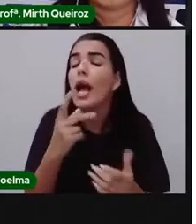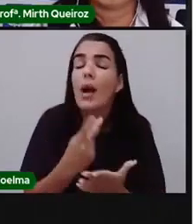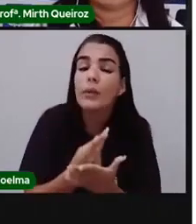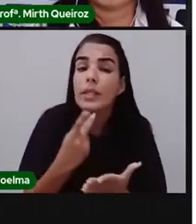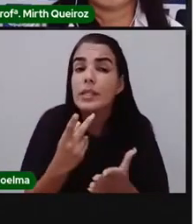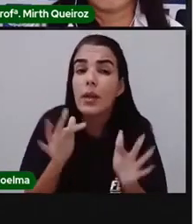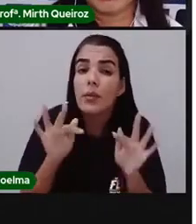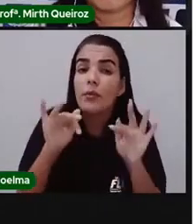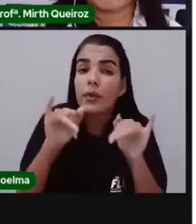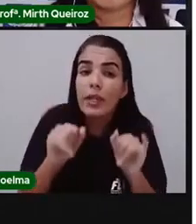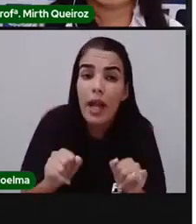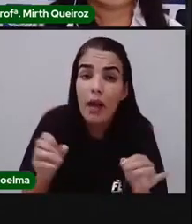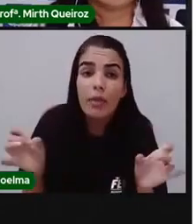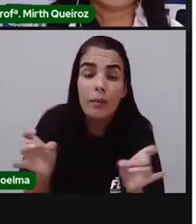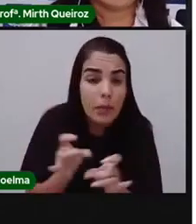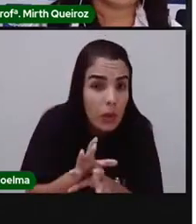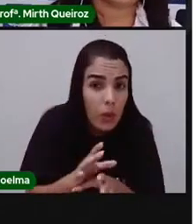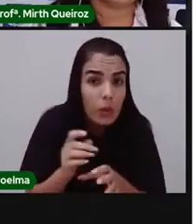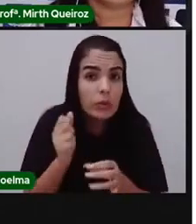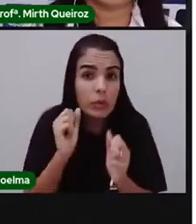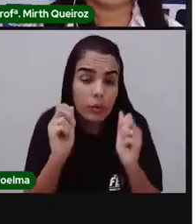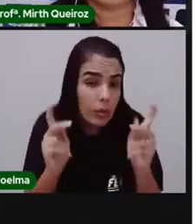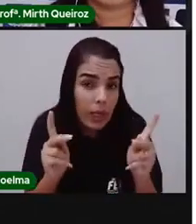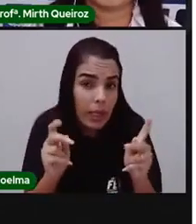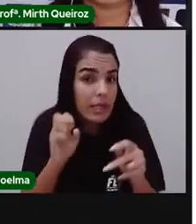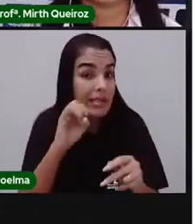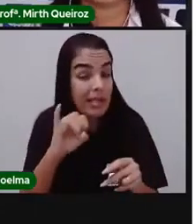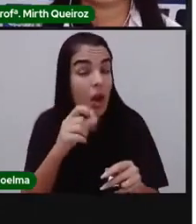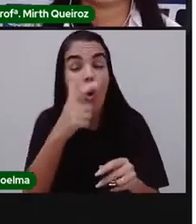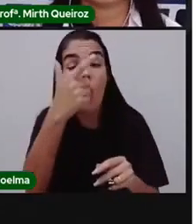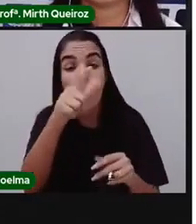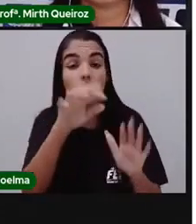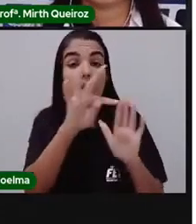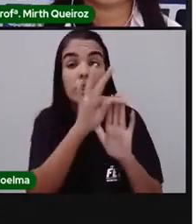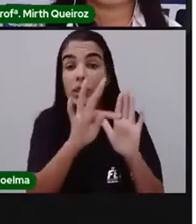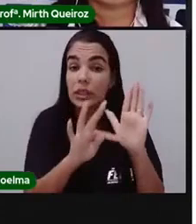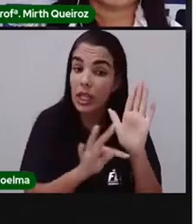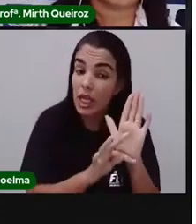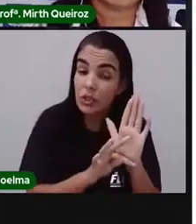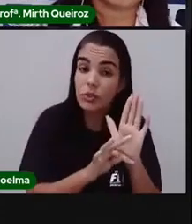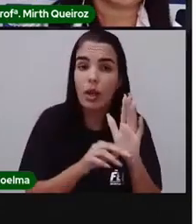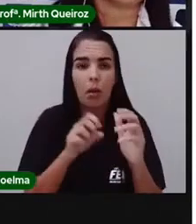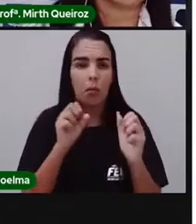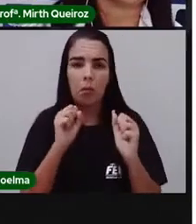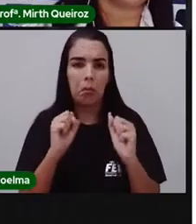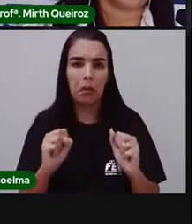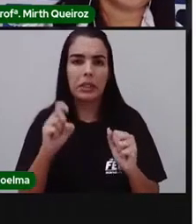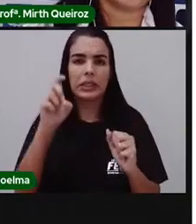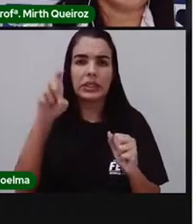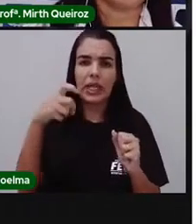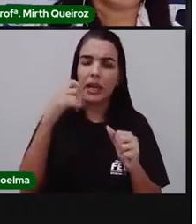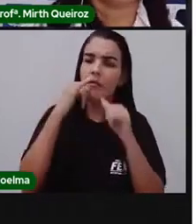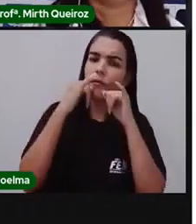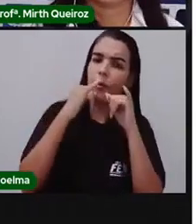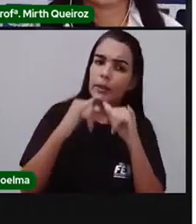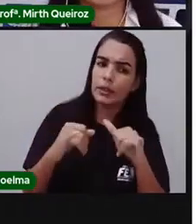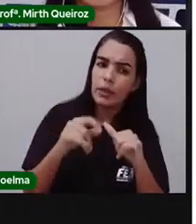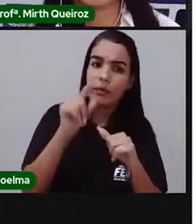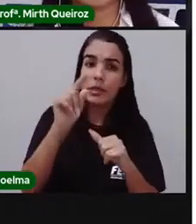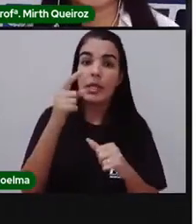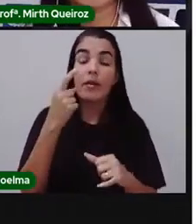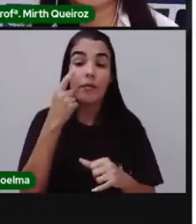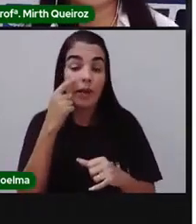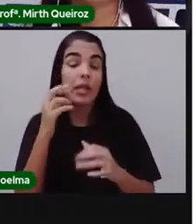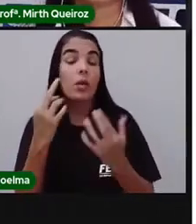esse personagem? Se for outro tipo de texto que o professor mandou para vocês, poderia ser um texto informativo, vocês